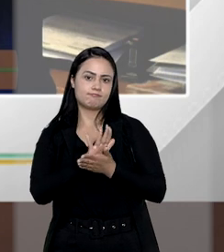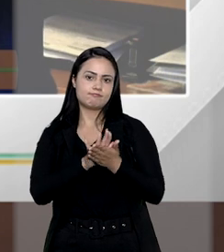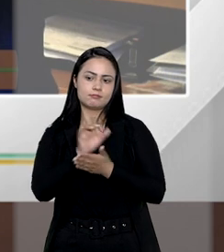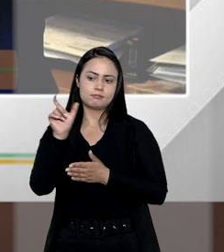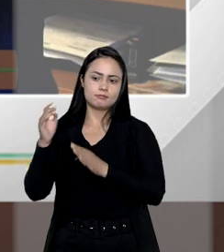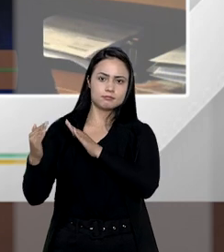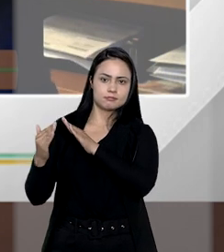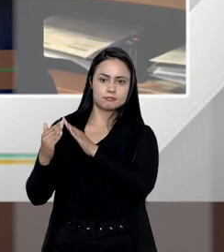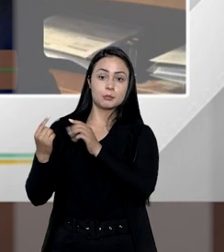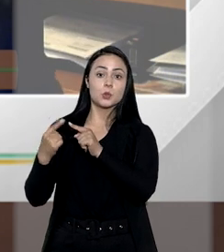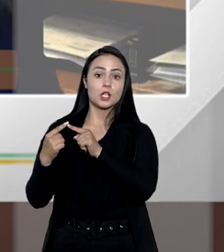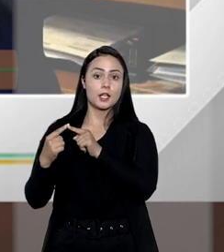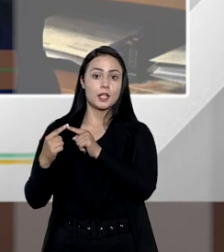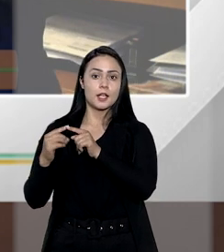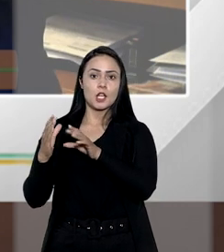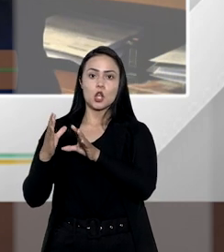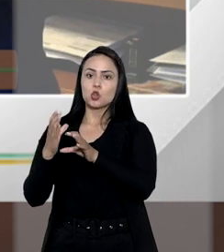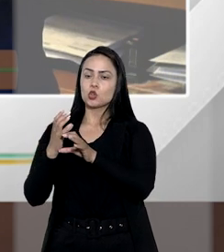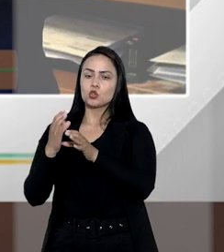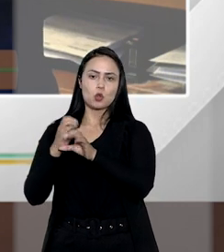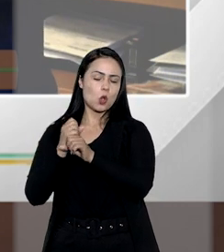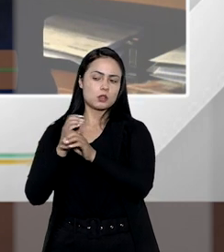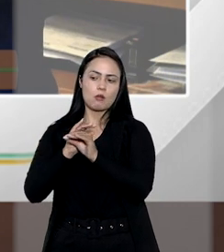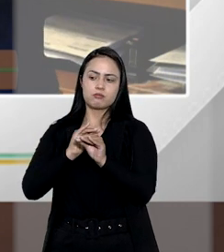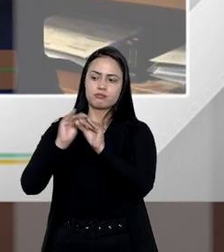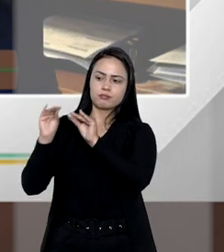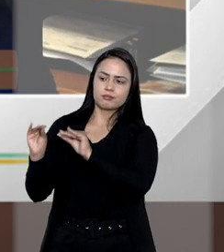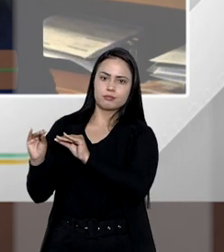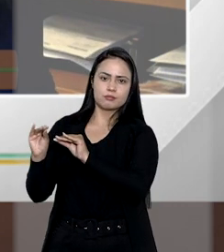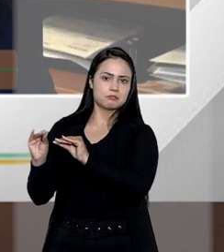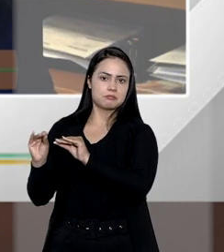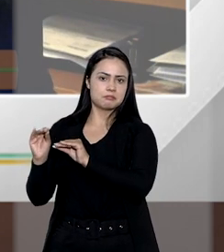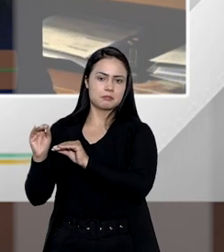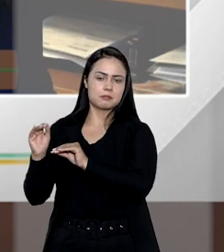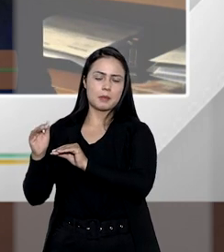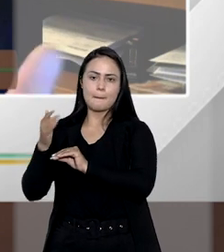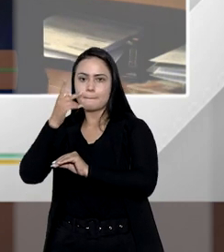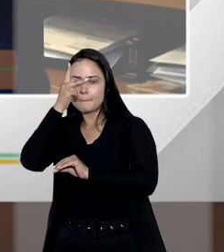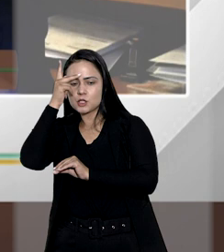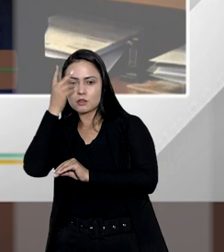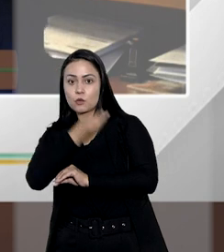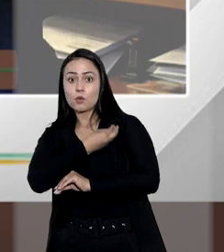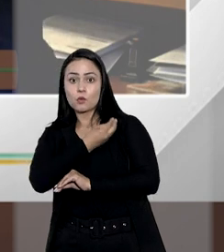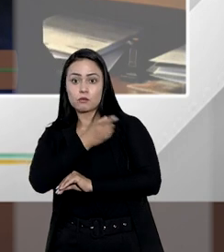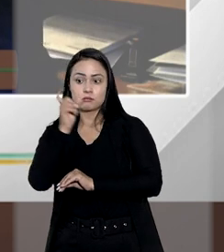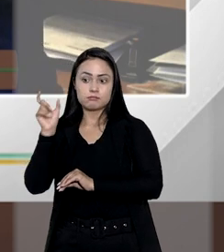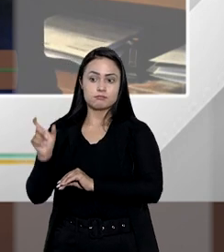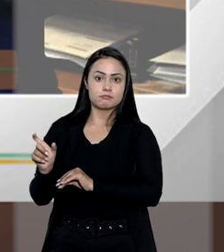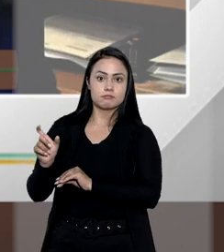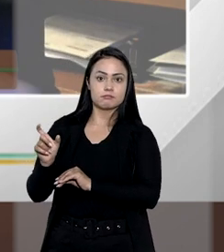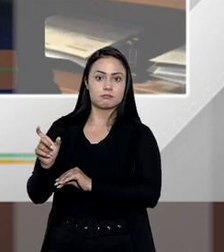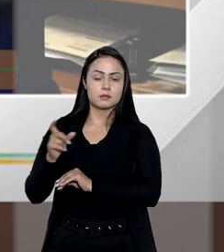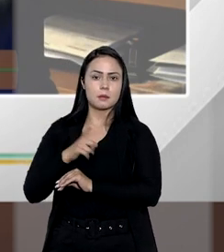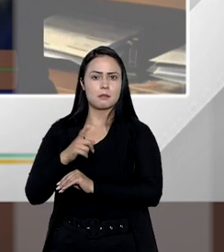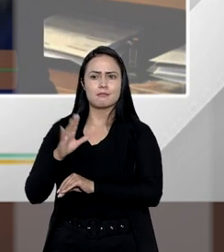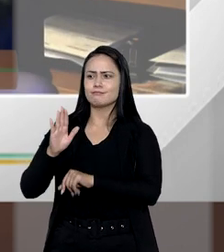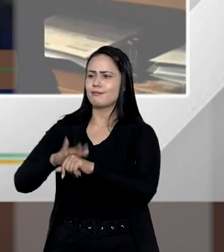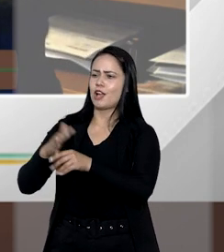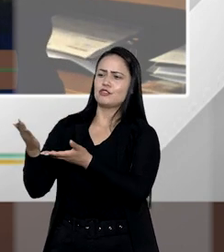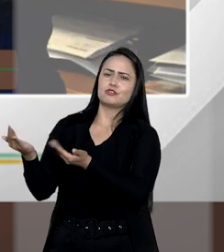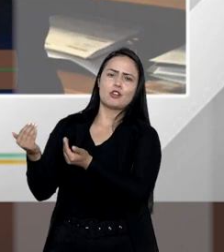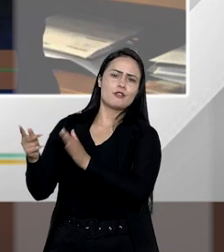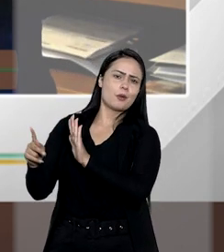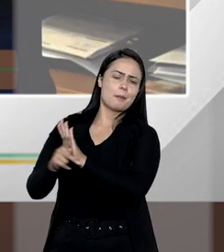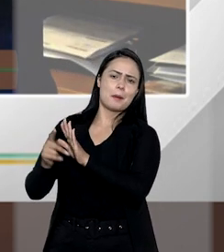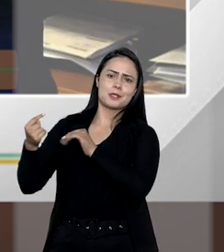deste imóvel porque ele está todo destinado a viúva ou ao viúvo e como disse o doutor Conrado às vezes até mais jovem